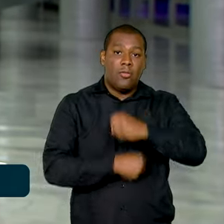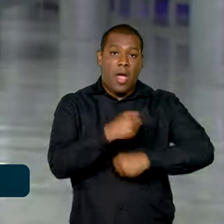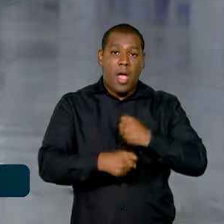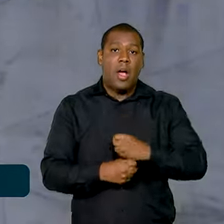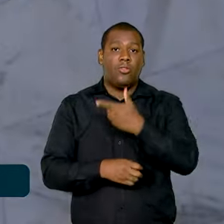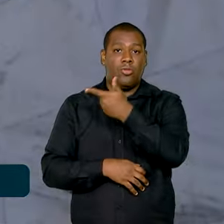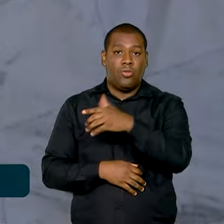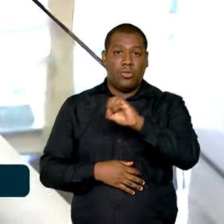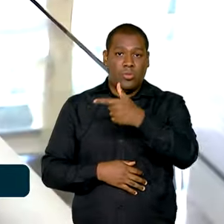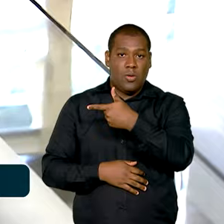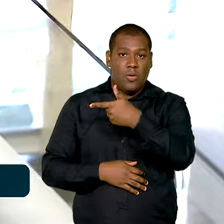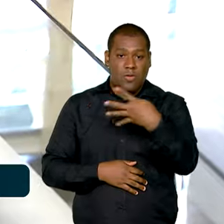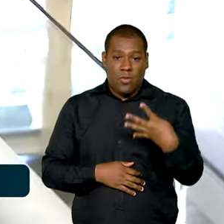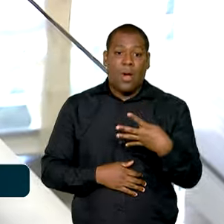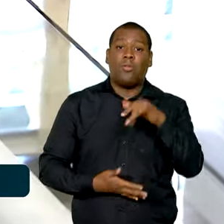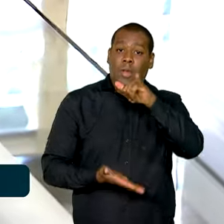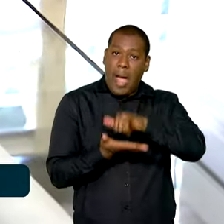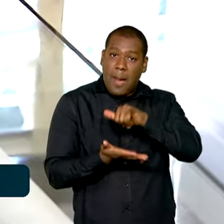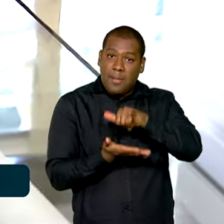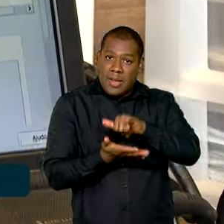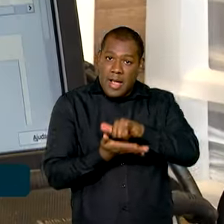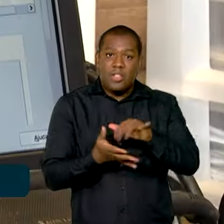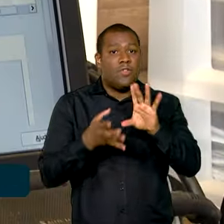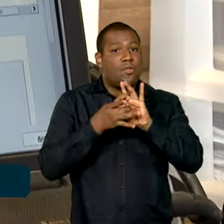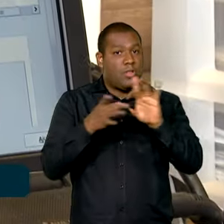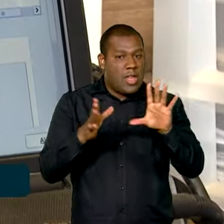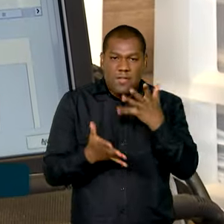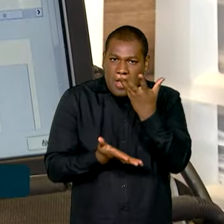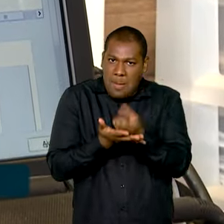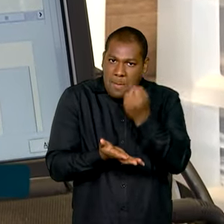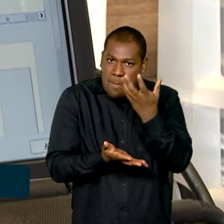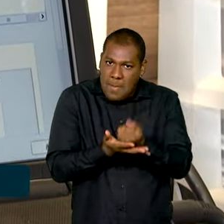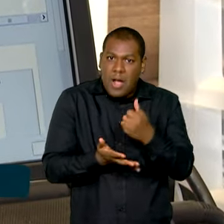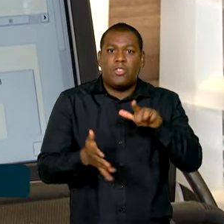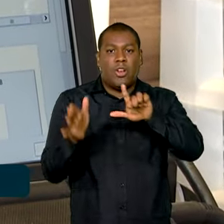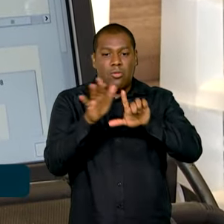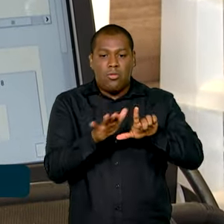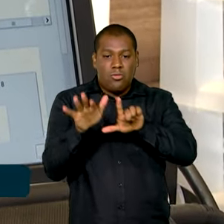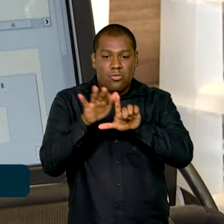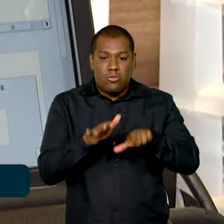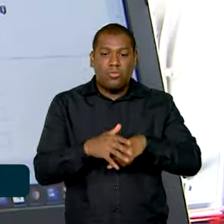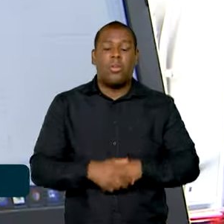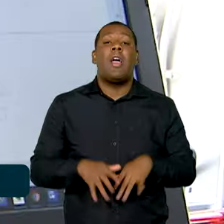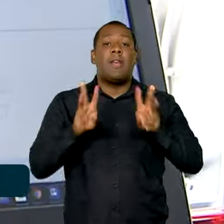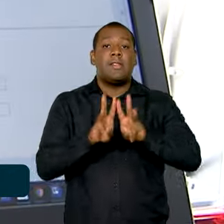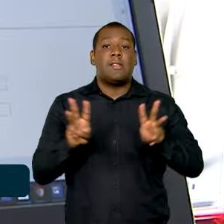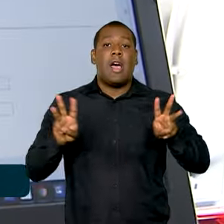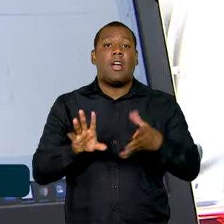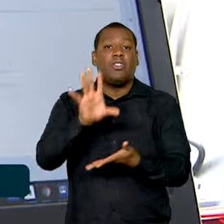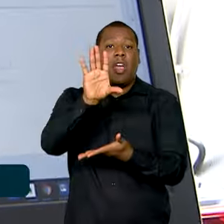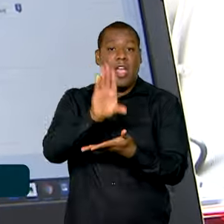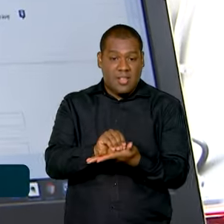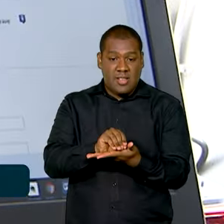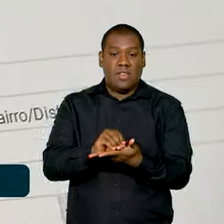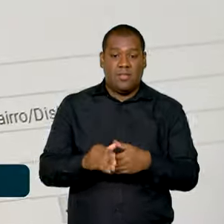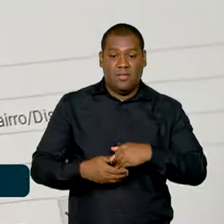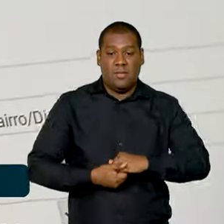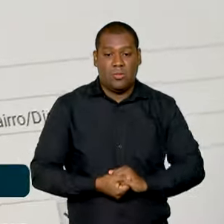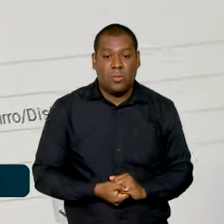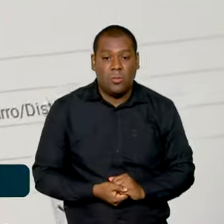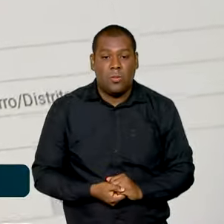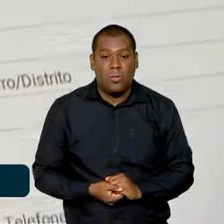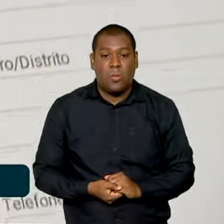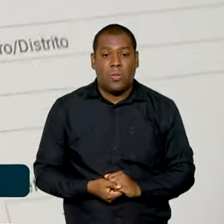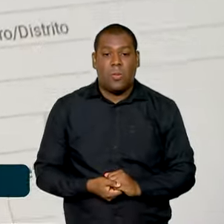está disponível para download desde a última terça-feira no site da Receita Federal e nas lojas de aplicativos para celular e